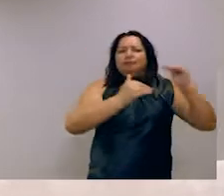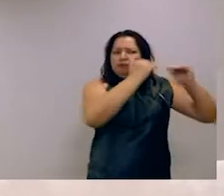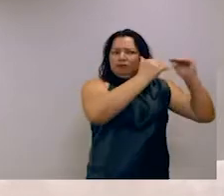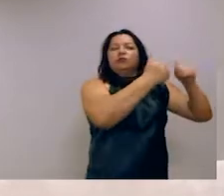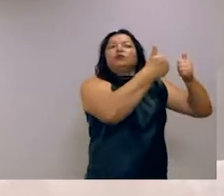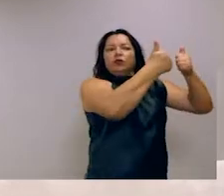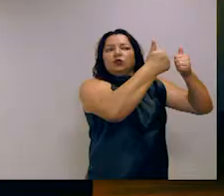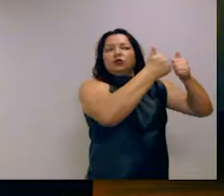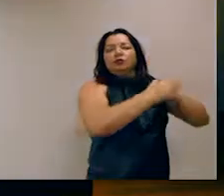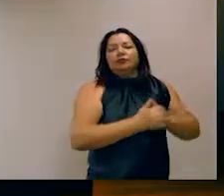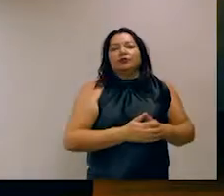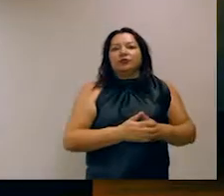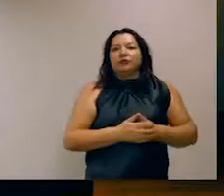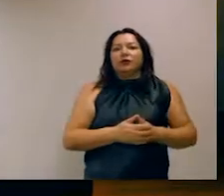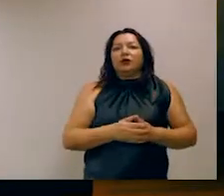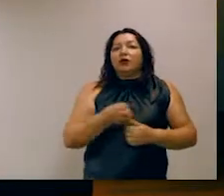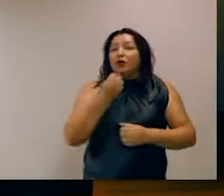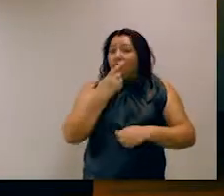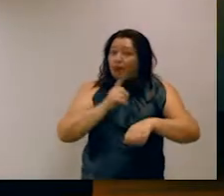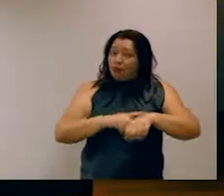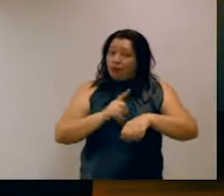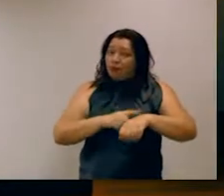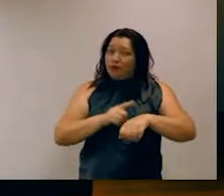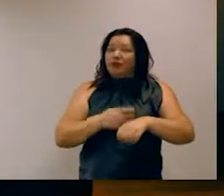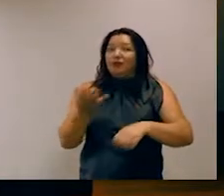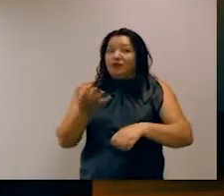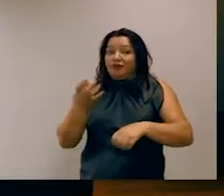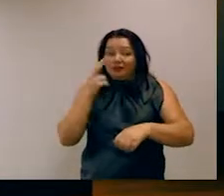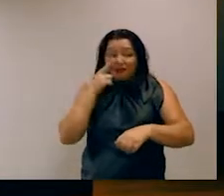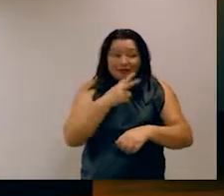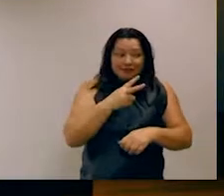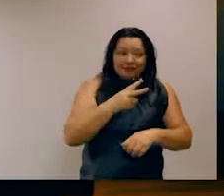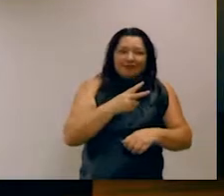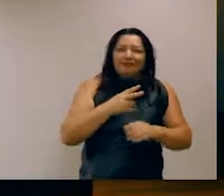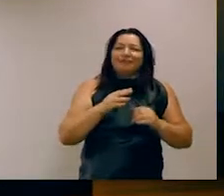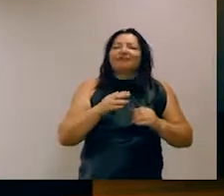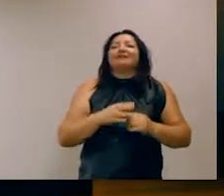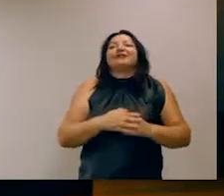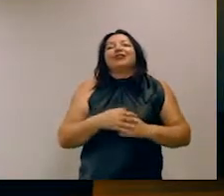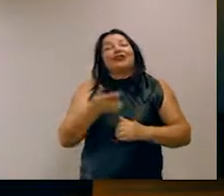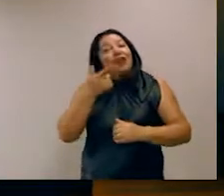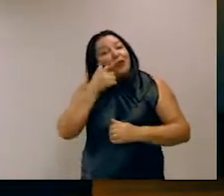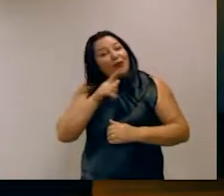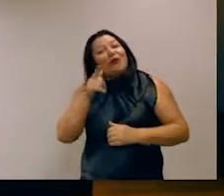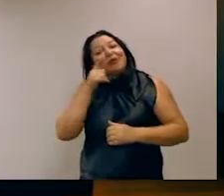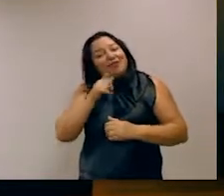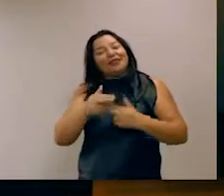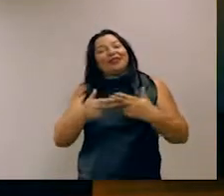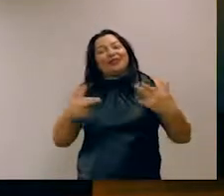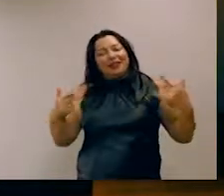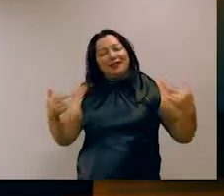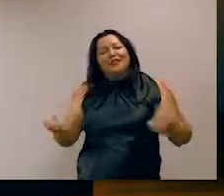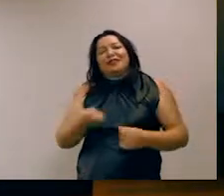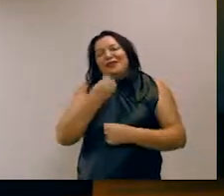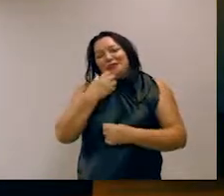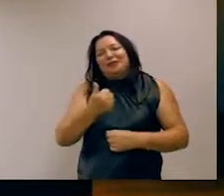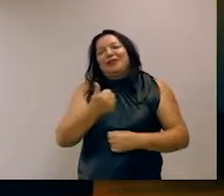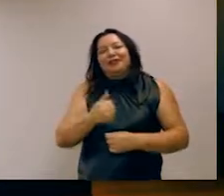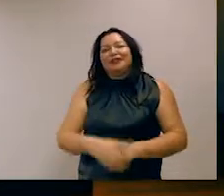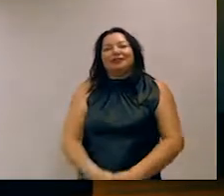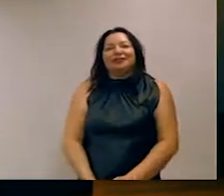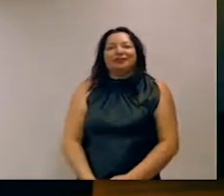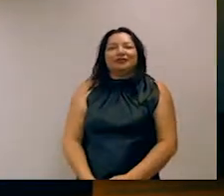e logo é um bom momento se a gente entrar nessa área. Vários frutos baixos estão sendo arrancados praticamente semanalmente nisso